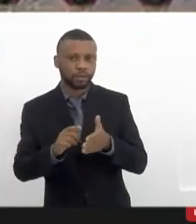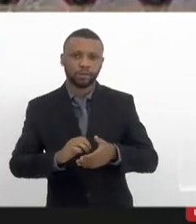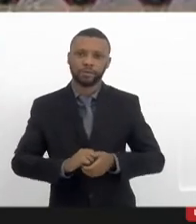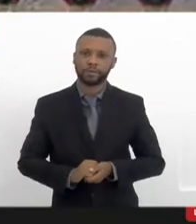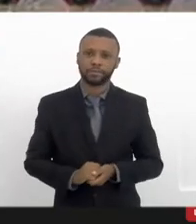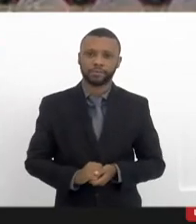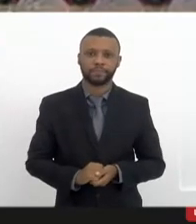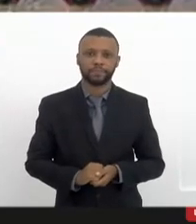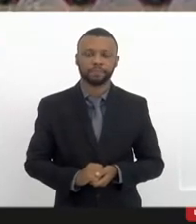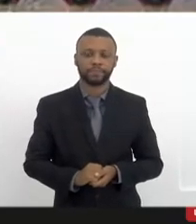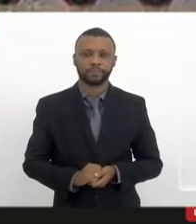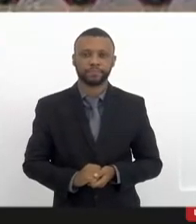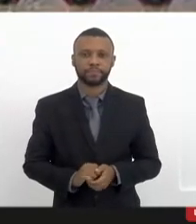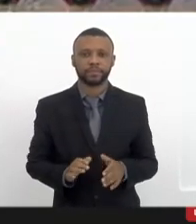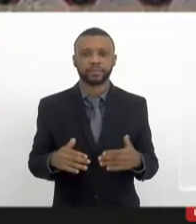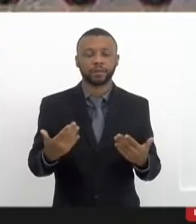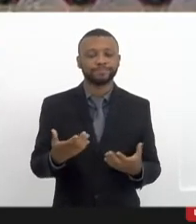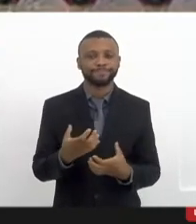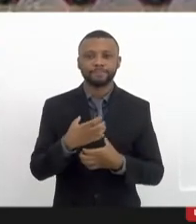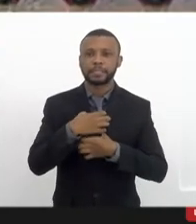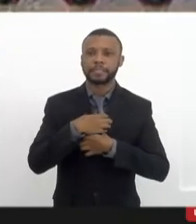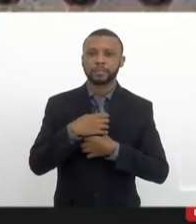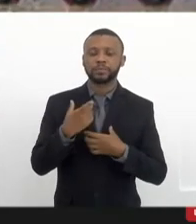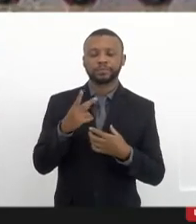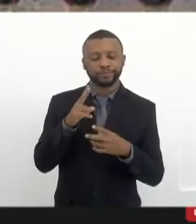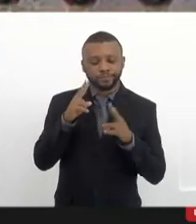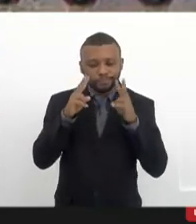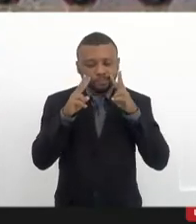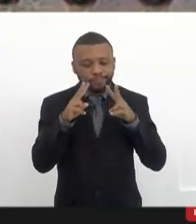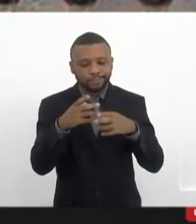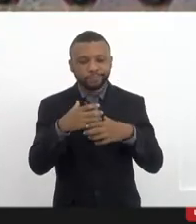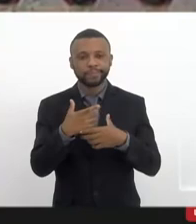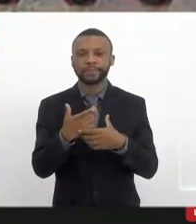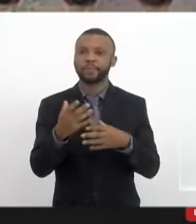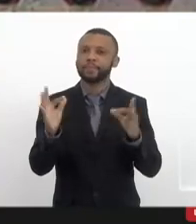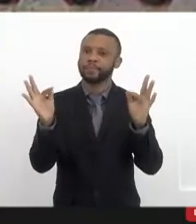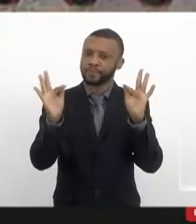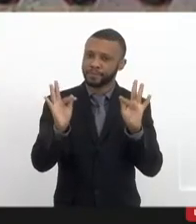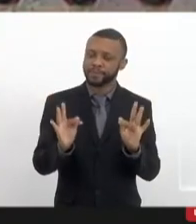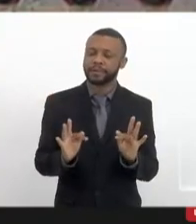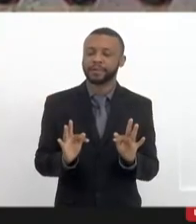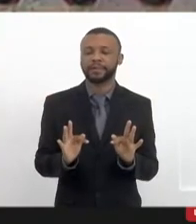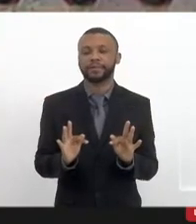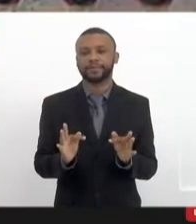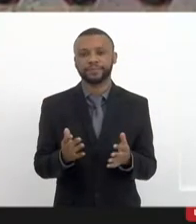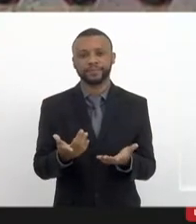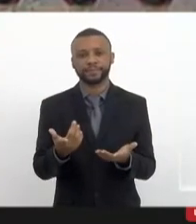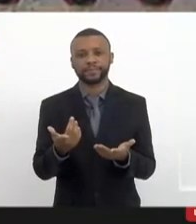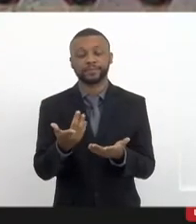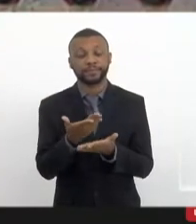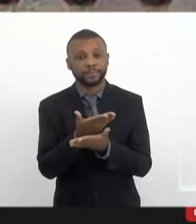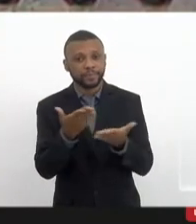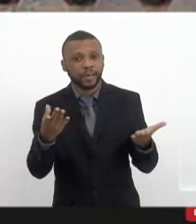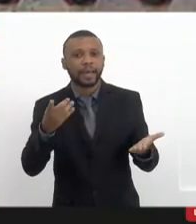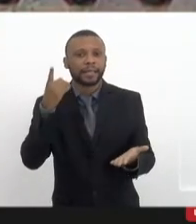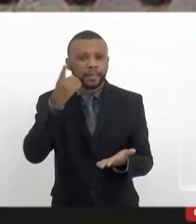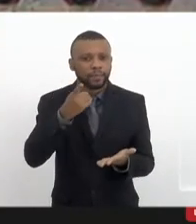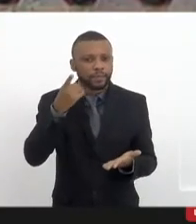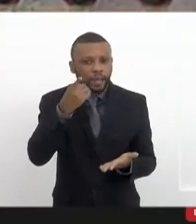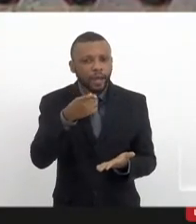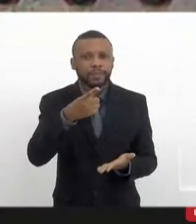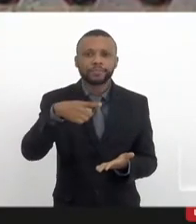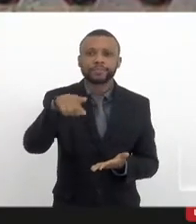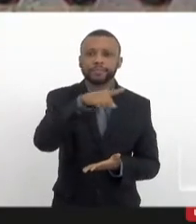eu me sinto contemplada e muito feliz por deputados e deputadas como vocês